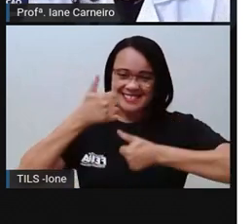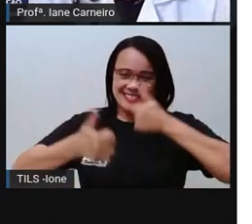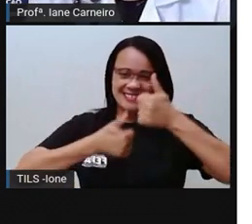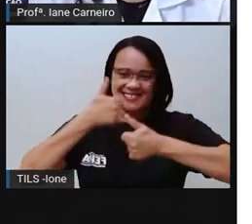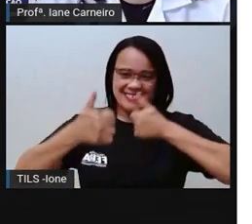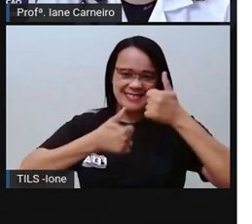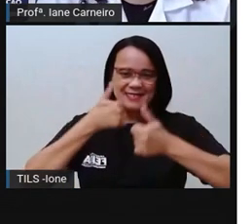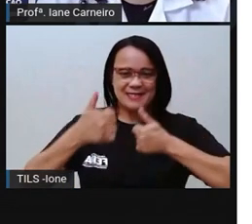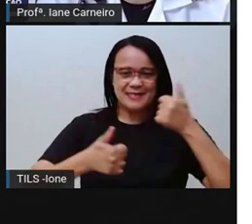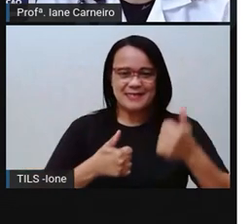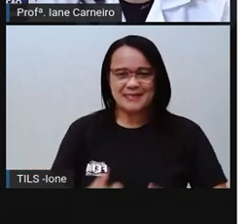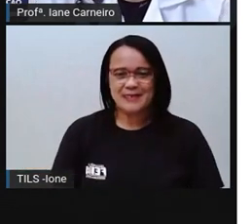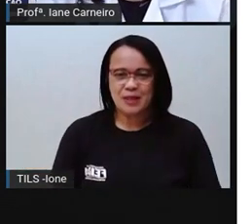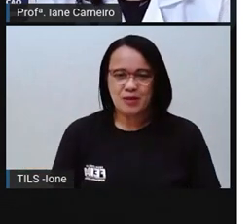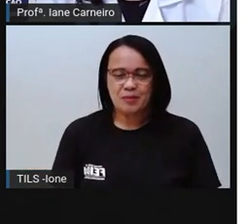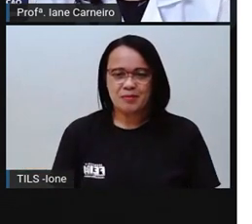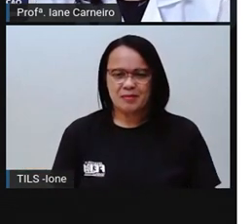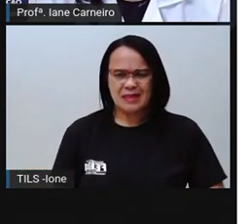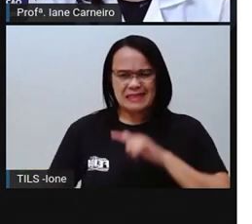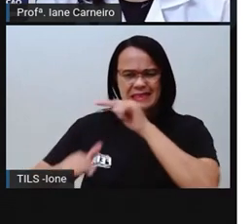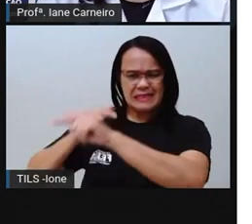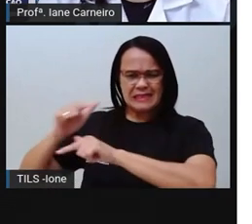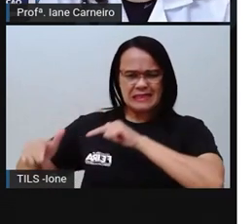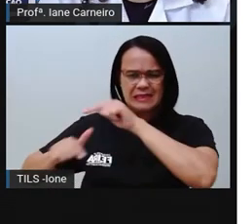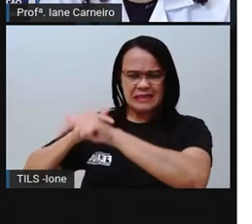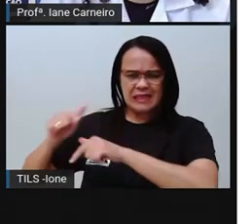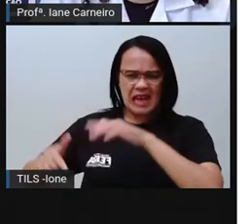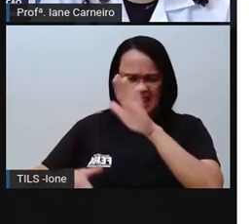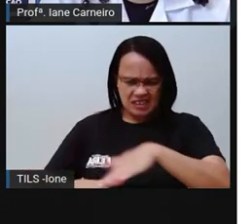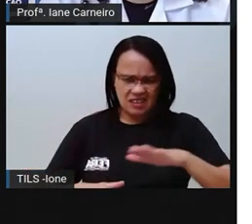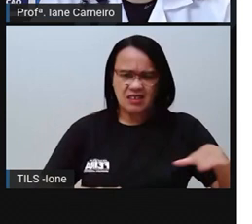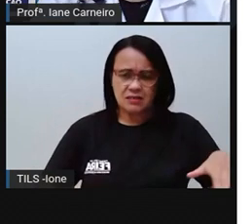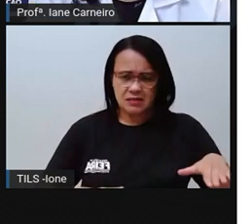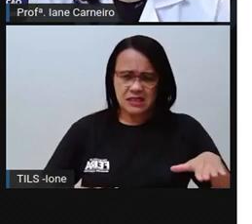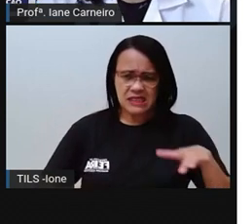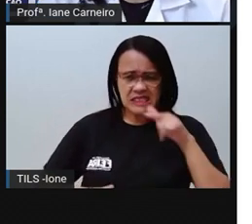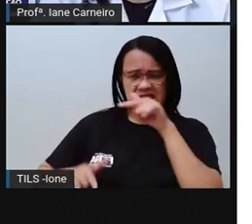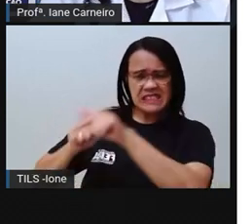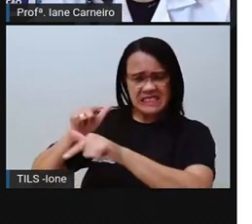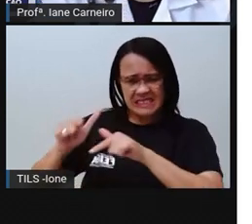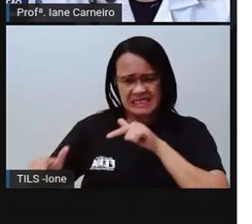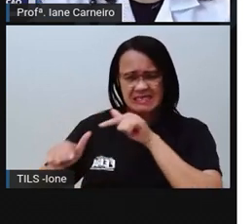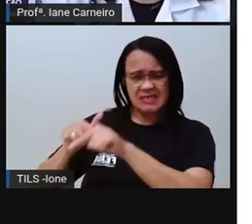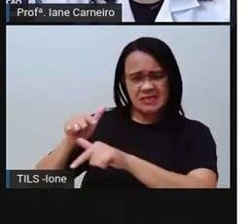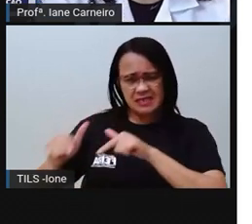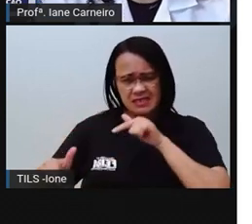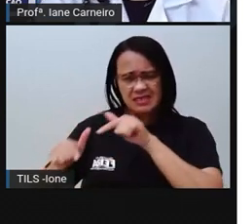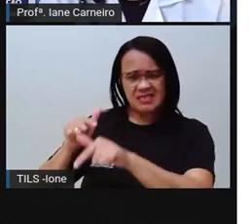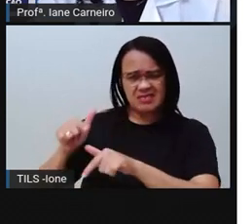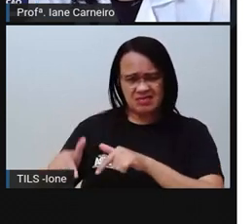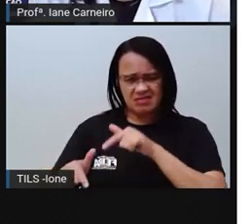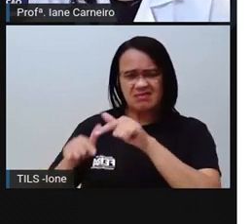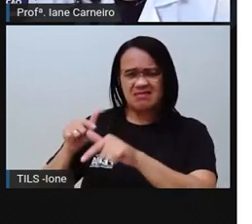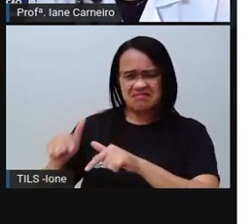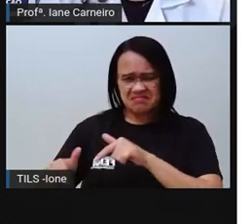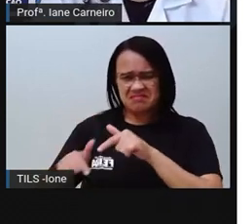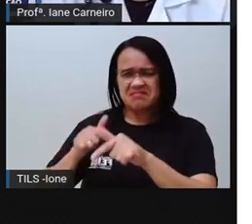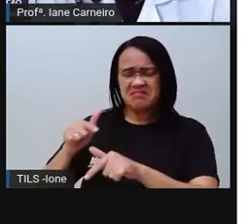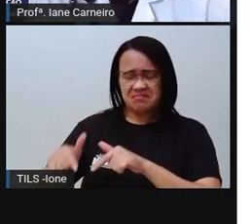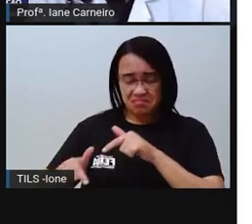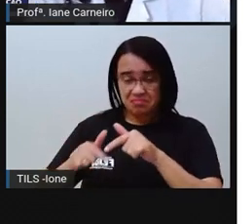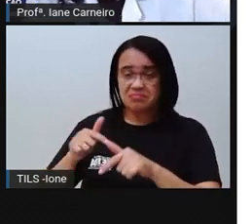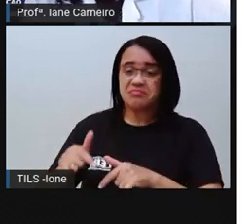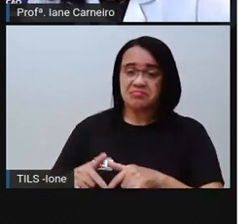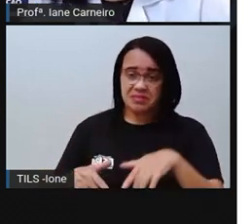Feliz. Trabalhar. Trabalhar. Olha as crianças trabalhando, né? Na feirinha. A gente sabe que tem famílias que